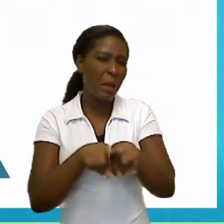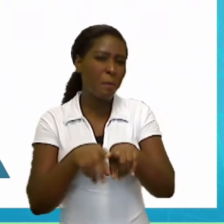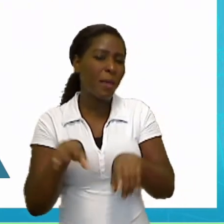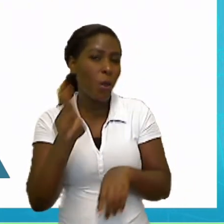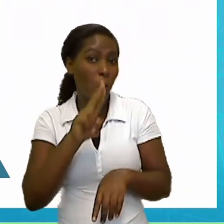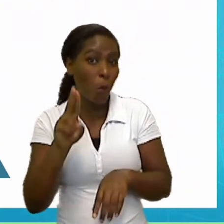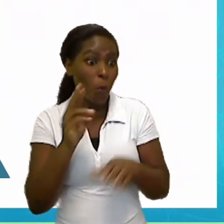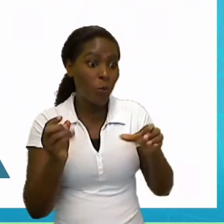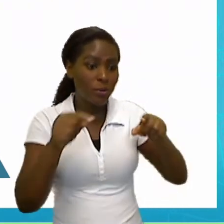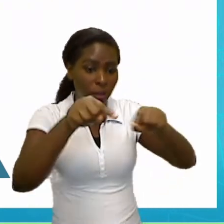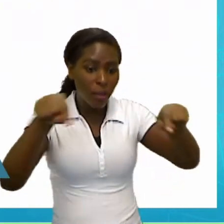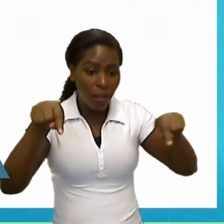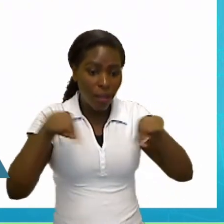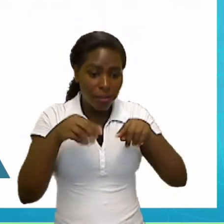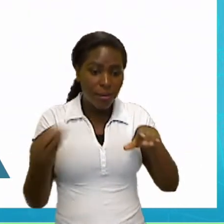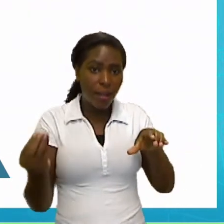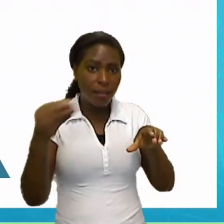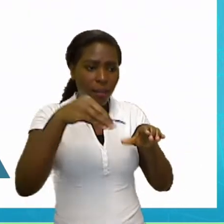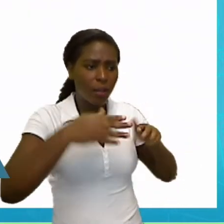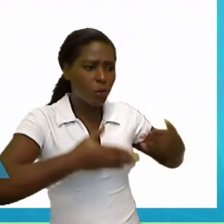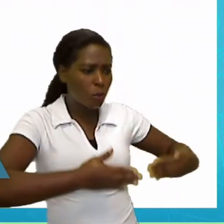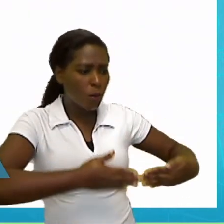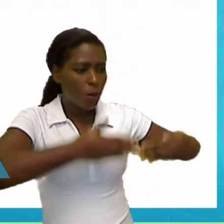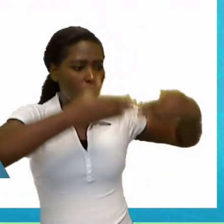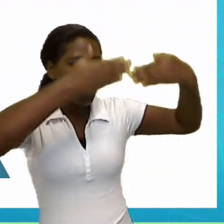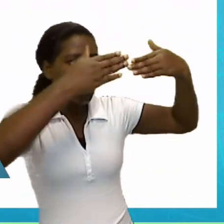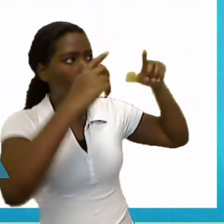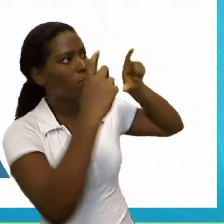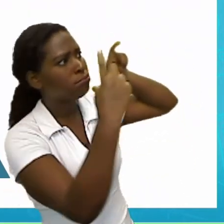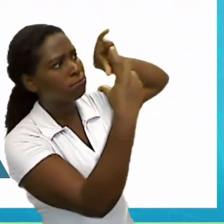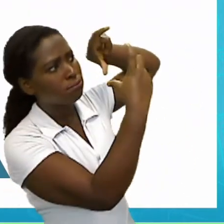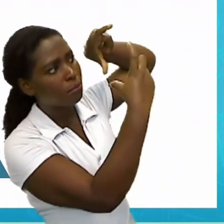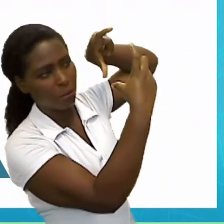a gente pode encontrar um relógio de parede, que é o clock.